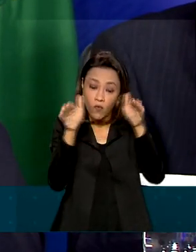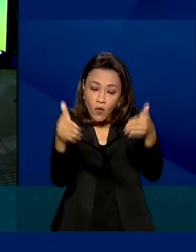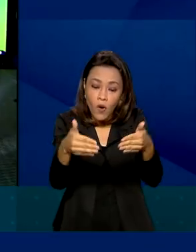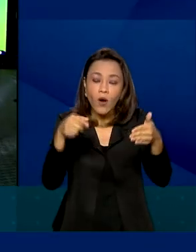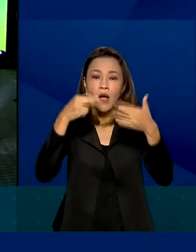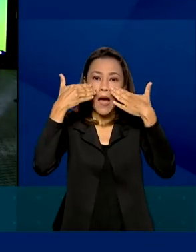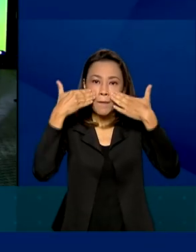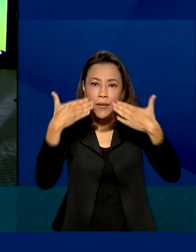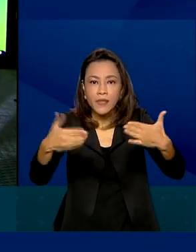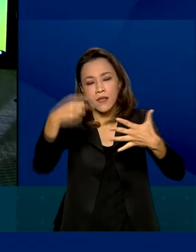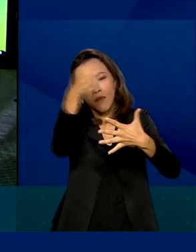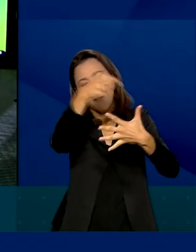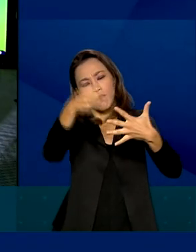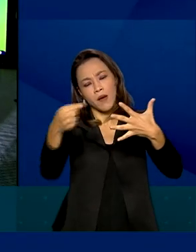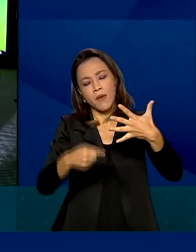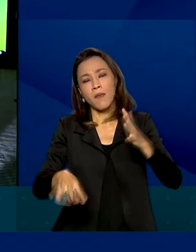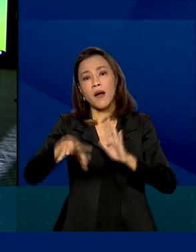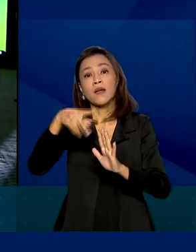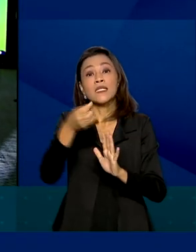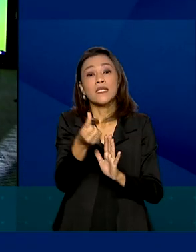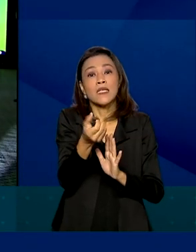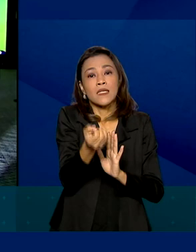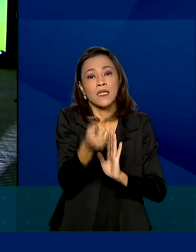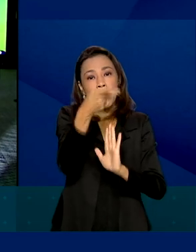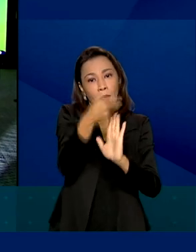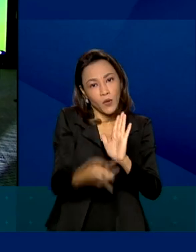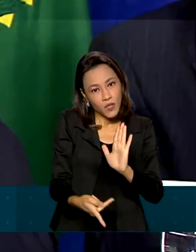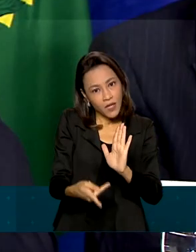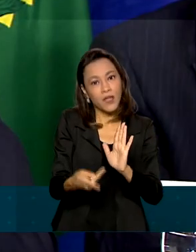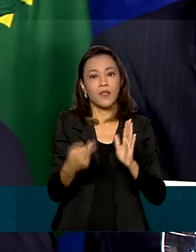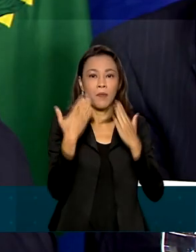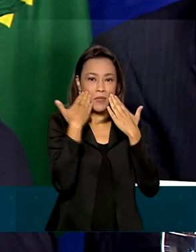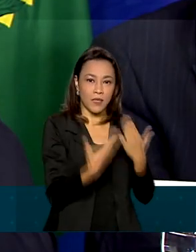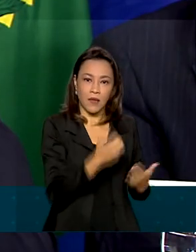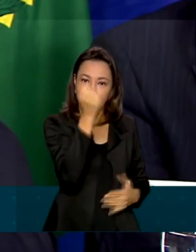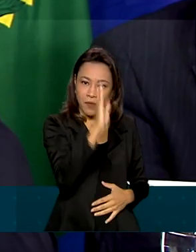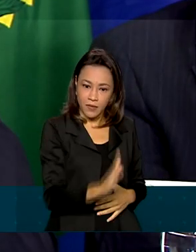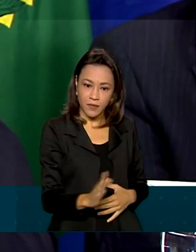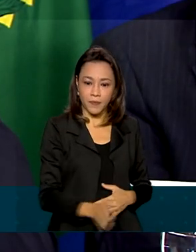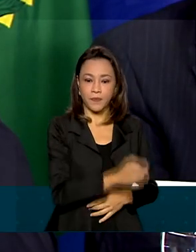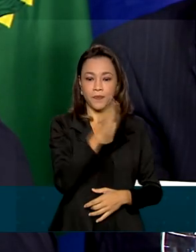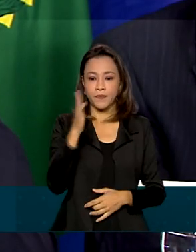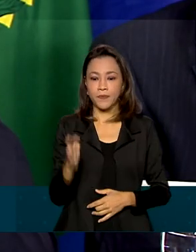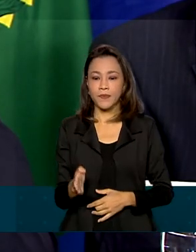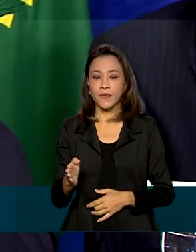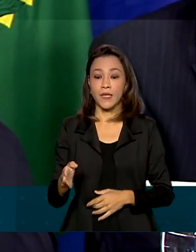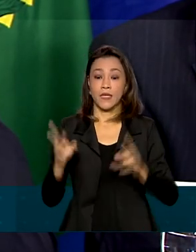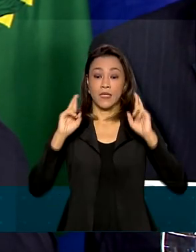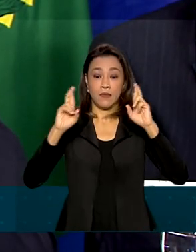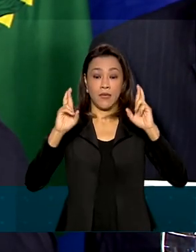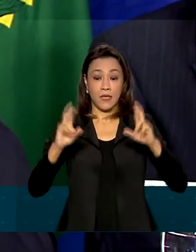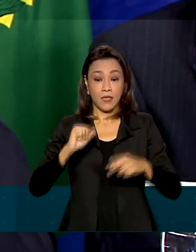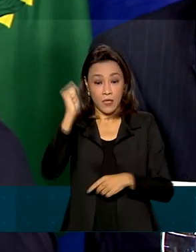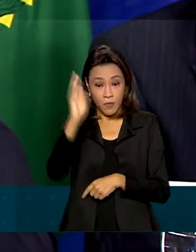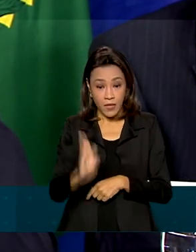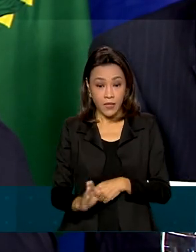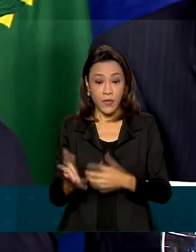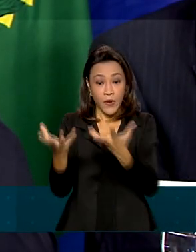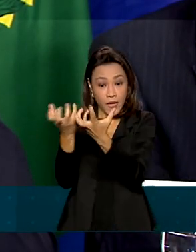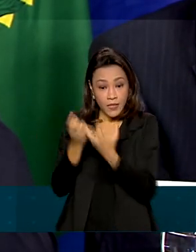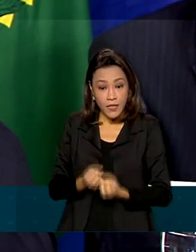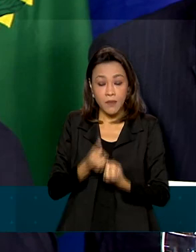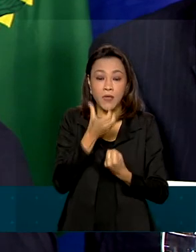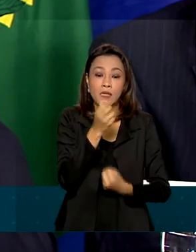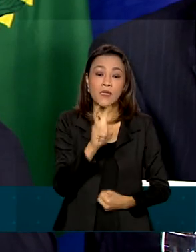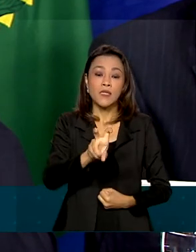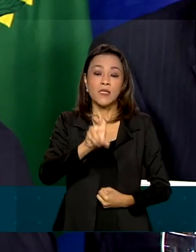apresentados 60 projetos de investimentos estrangeiros ao país. Espera-se que o país receba aproximadamente 50 bilhões